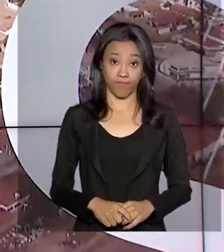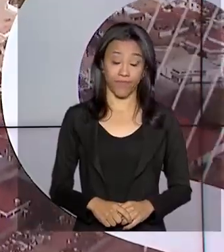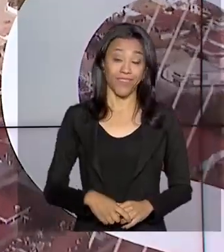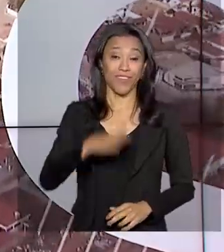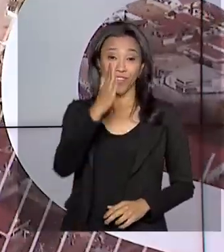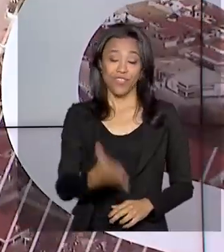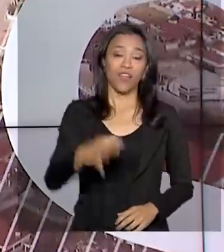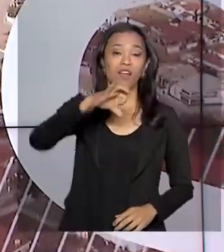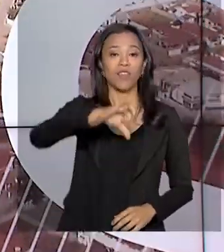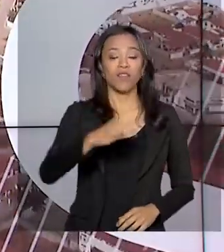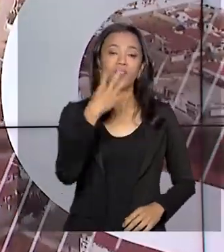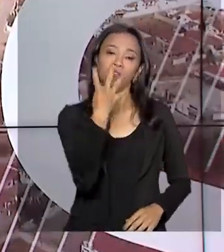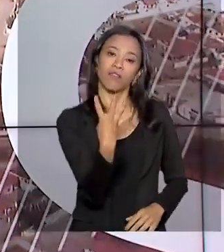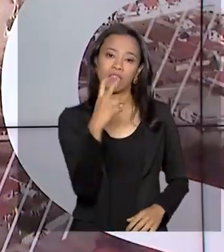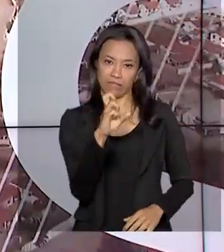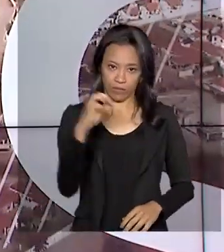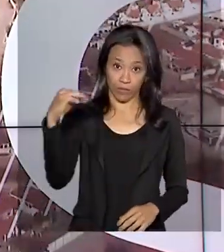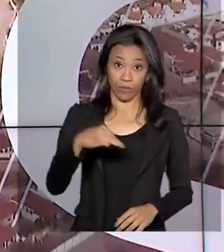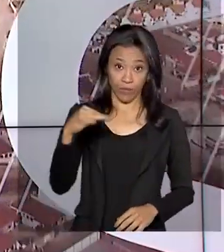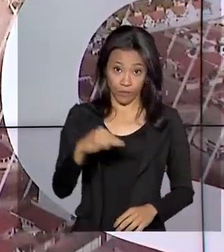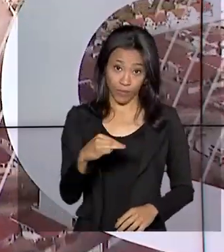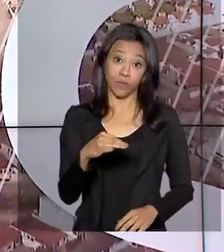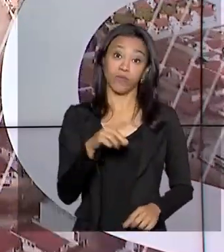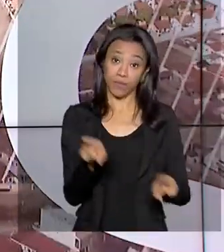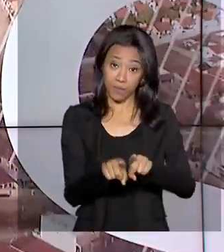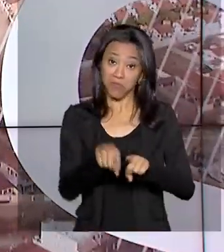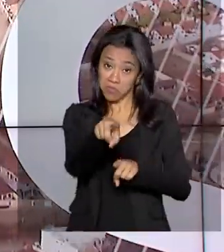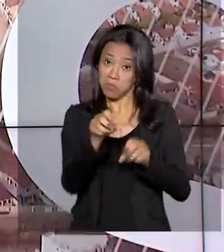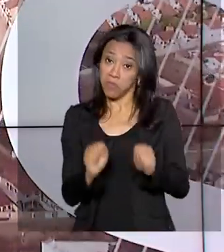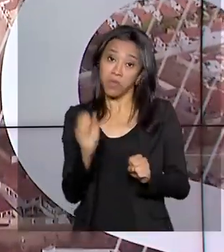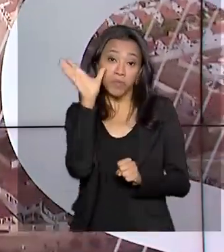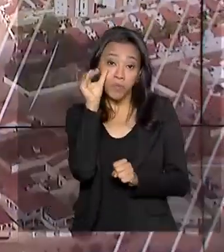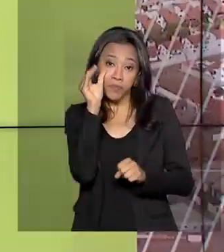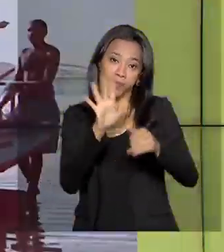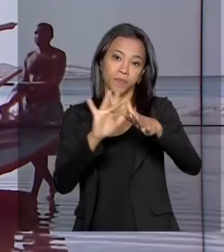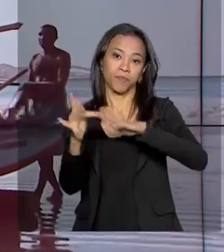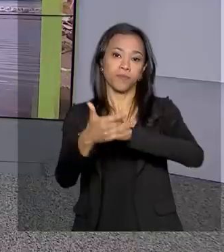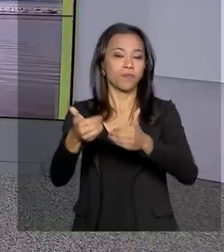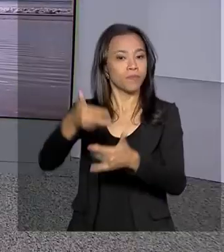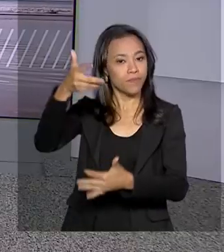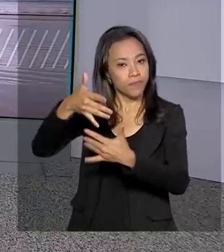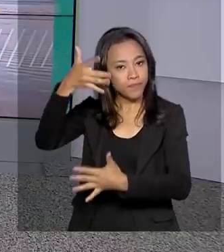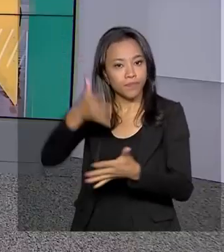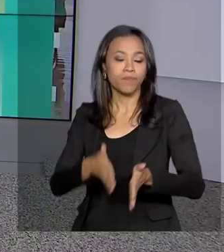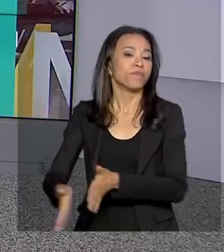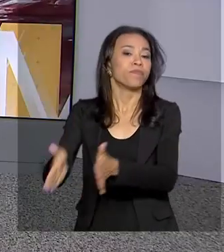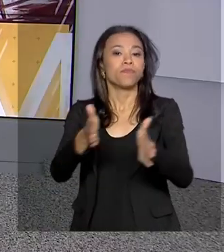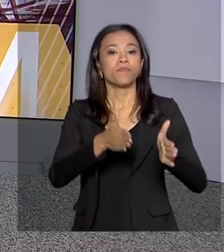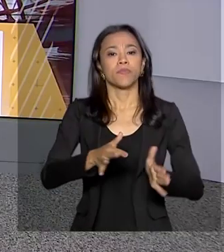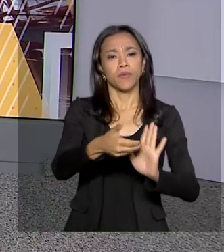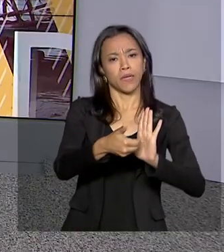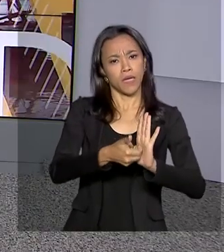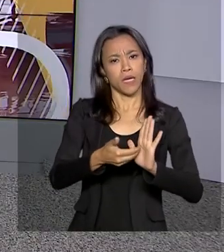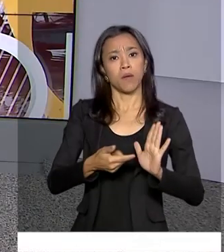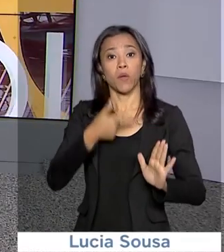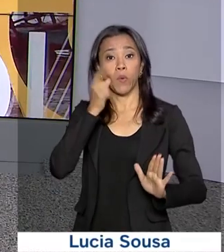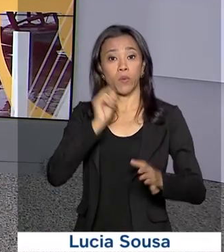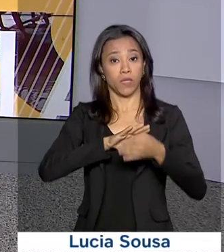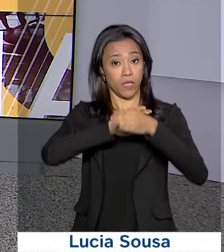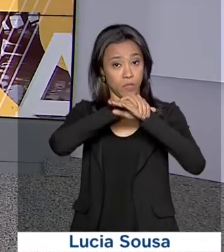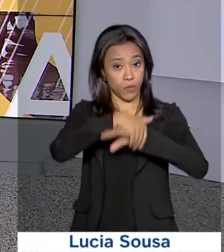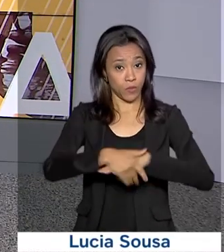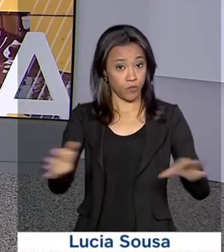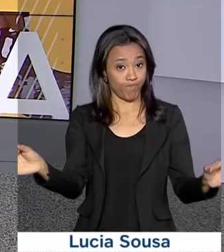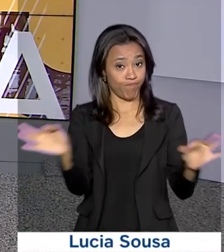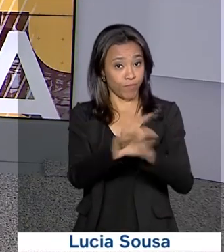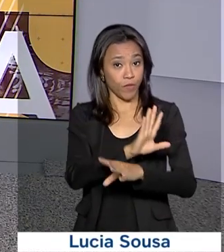São 9 horas e 45 minutos, estamos ao vivo também pelas redes sociais. A Câmara concluiu na noite de ontem a